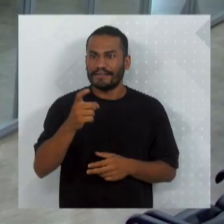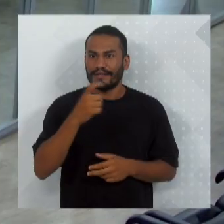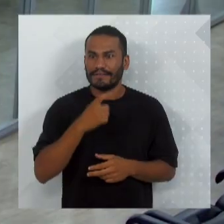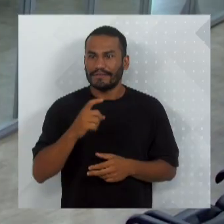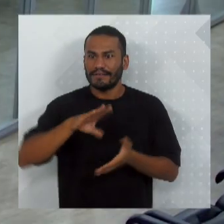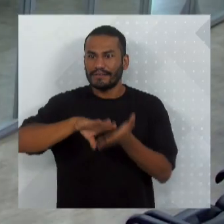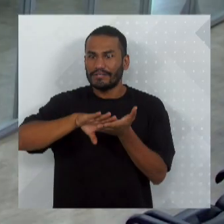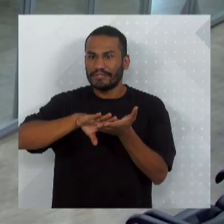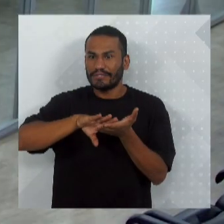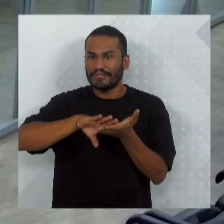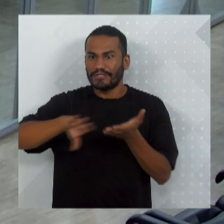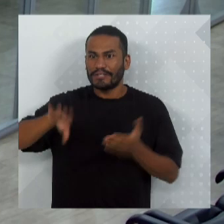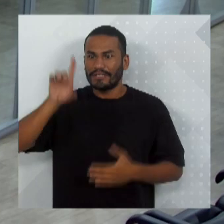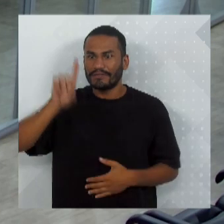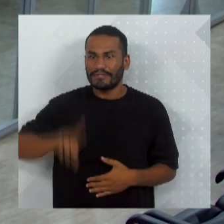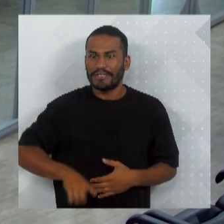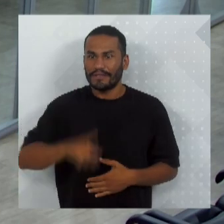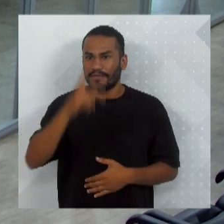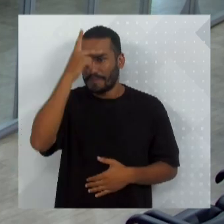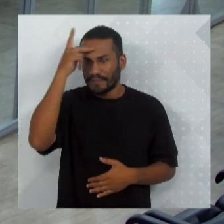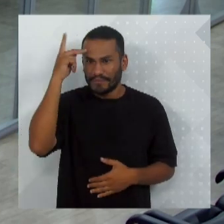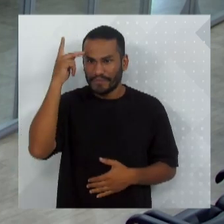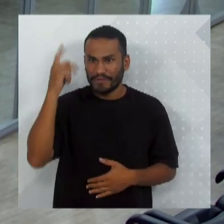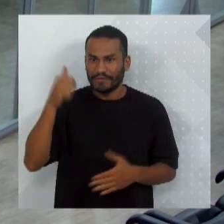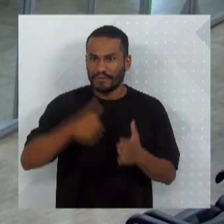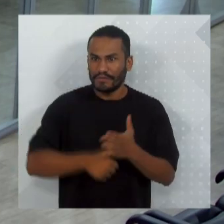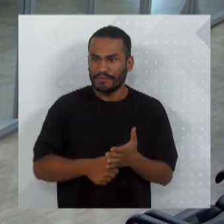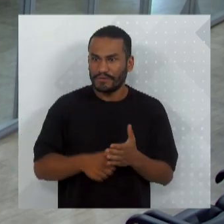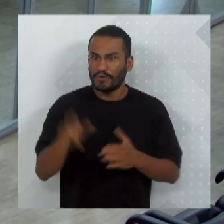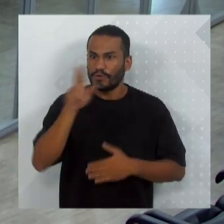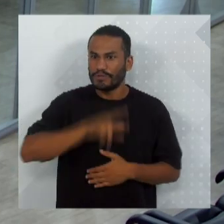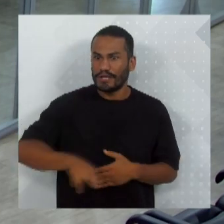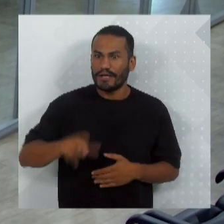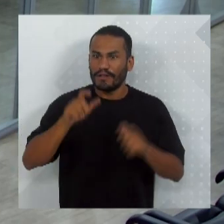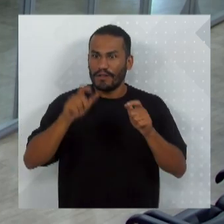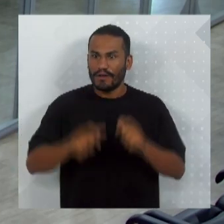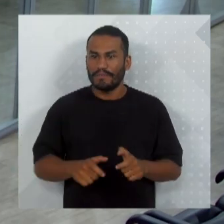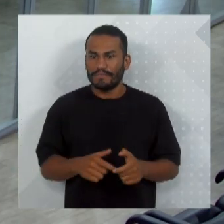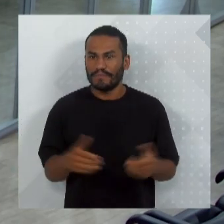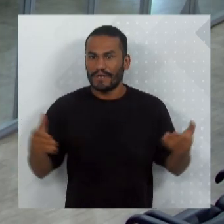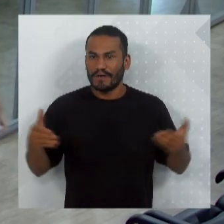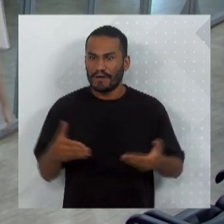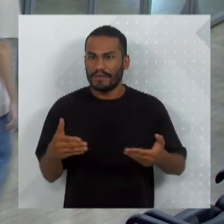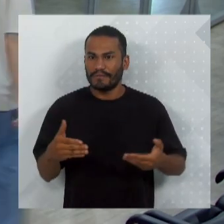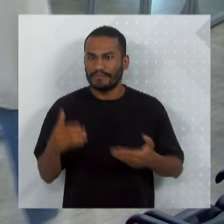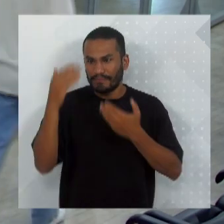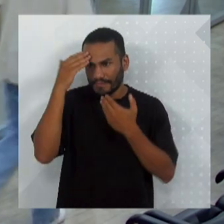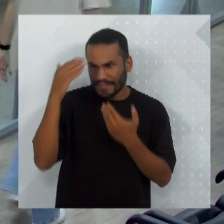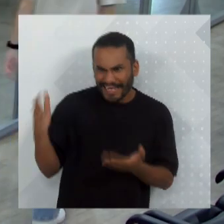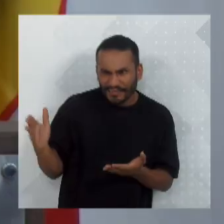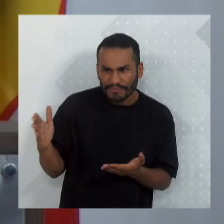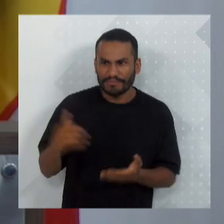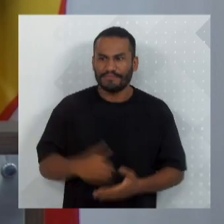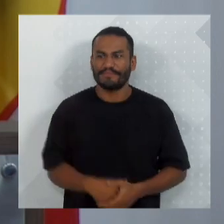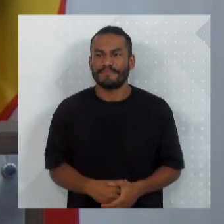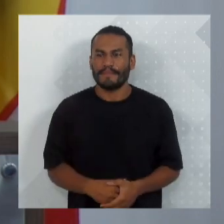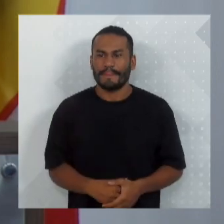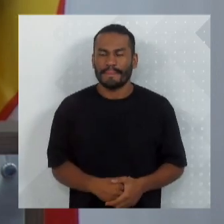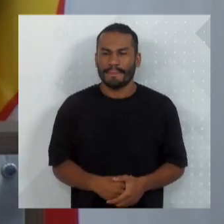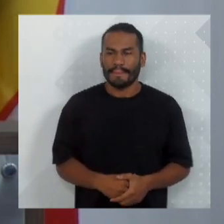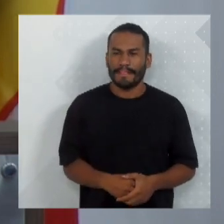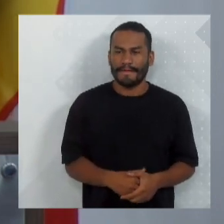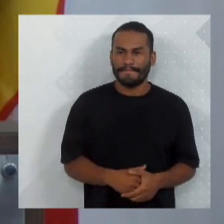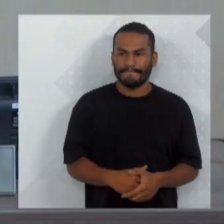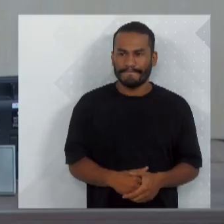tirado o direito, inclusive, das pessoas que eram sócios, utilizar aqui o espaço. Agora, continuo o pé. Obrigado. Com a